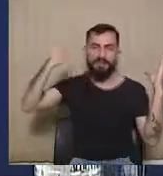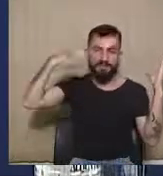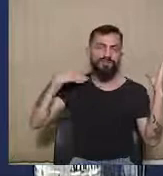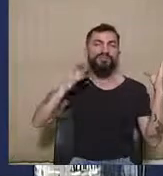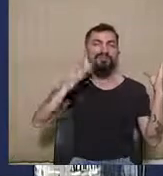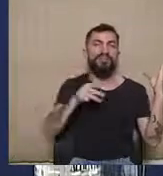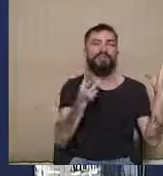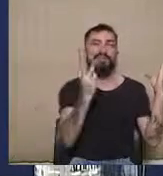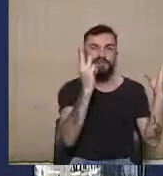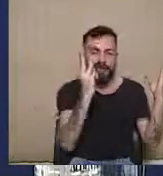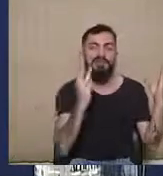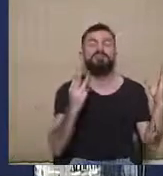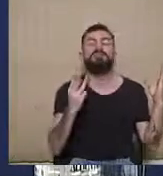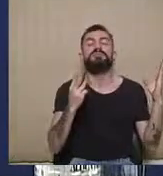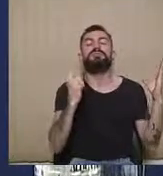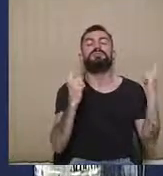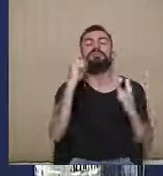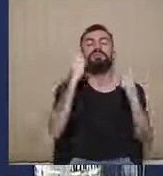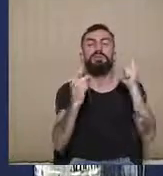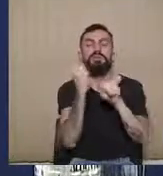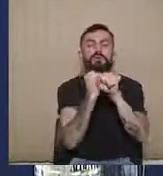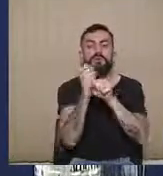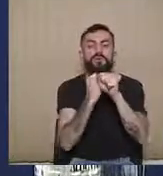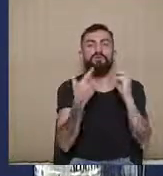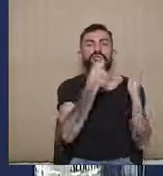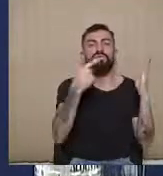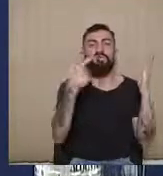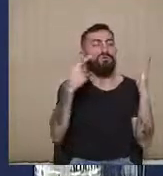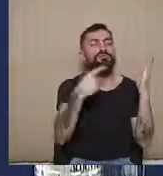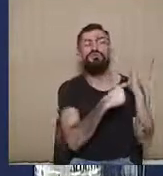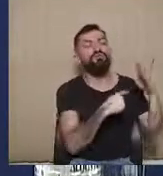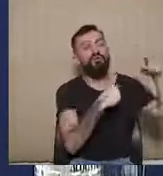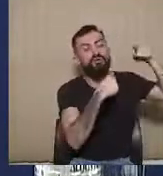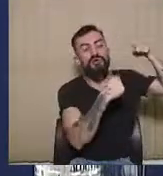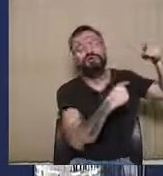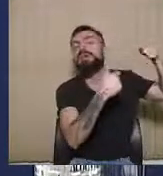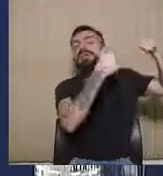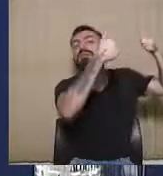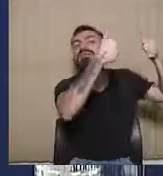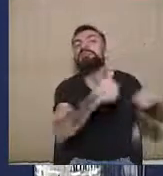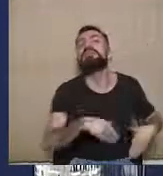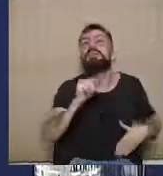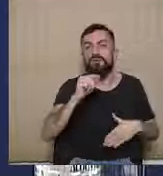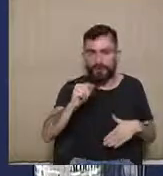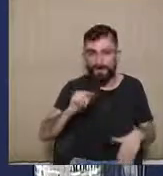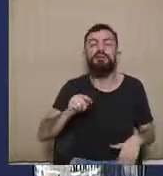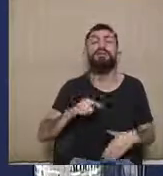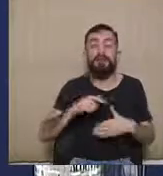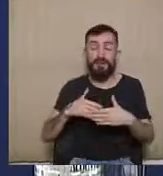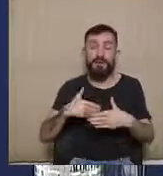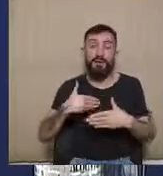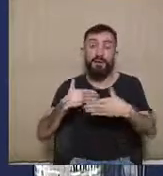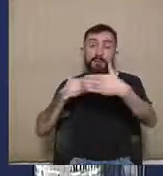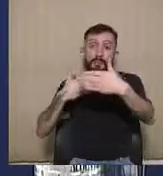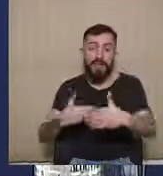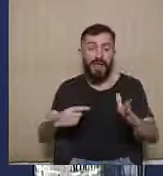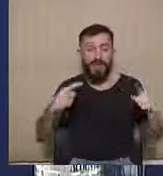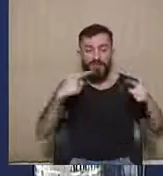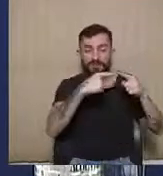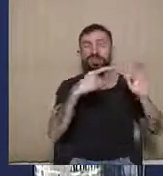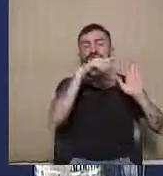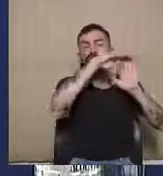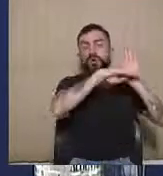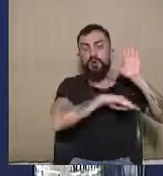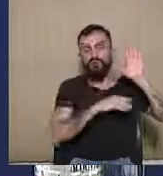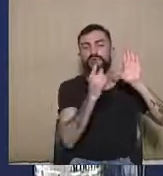2 desse ano, de 2022, e que na sua emenda vai falar o seguinte, que o cômputo do prazo recursal previsto no artigo 219 do Código